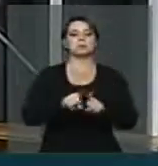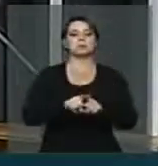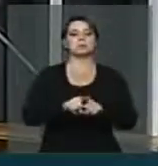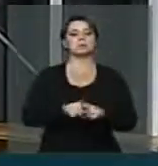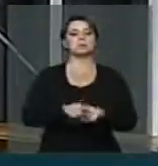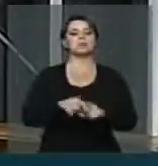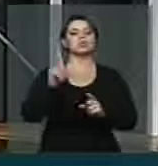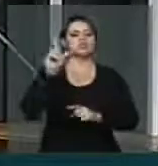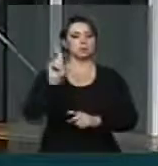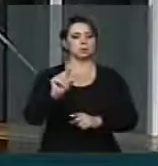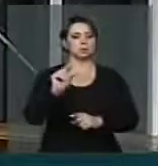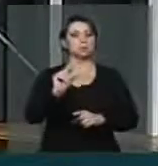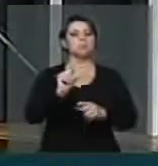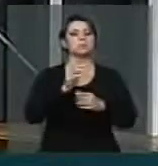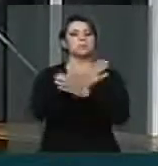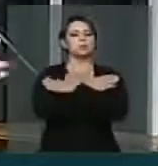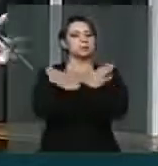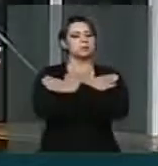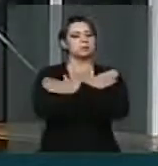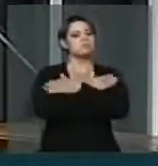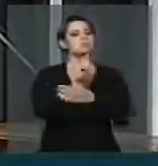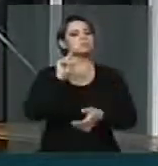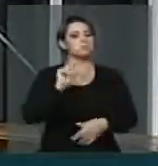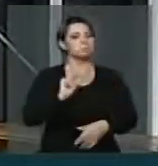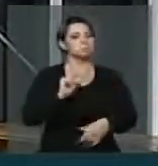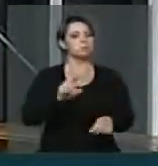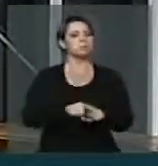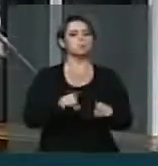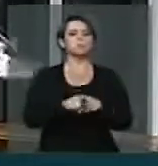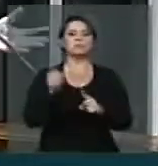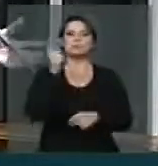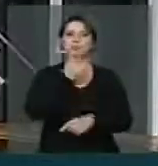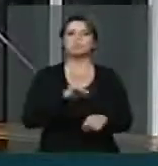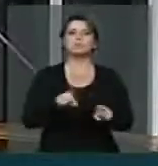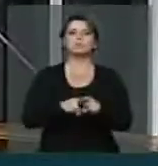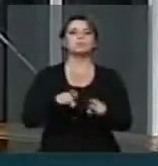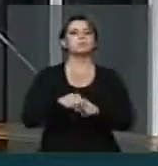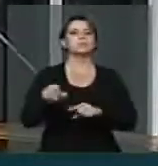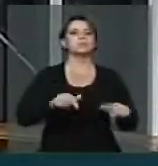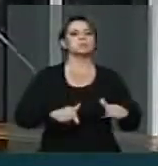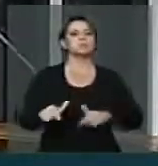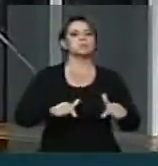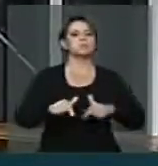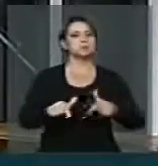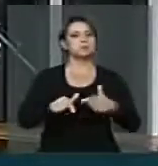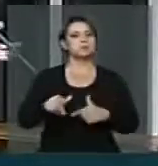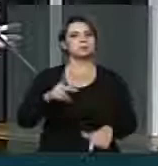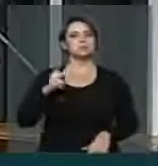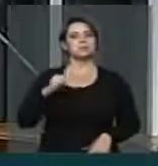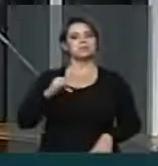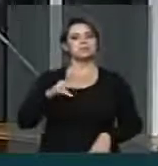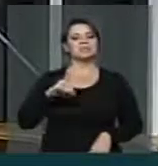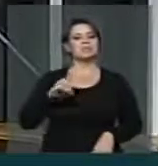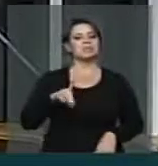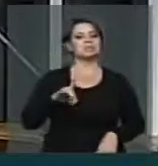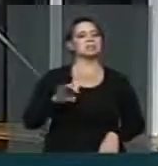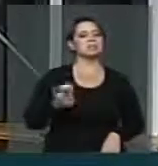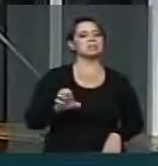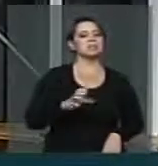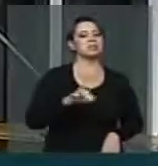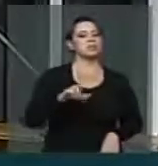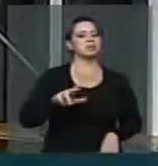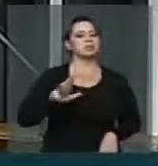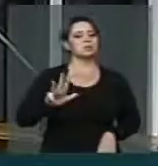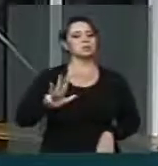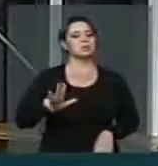desemprego, uma conquista, uma vitória da atividade econômica e da política do presidente Lula e da presidente Dilma. Nós